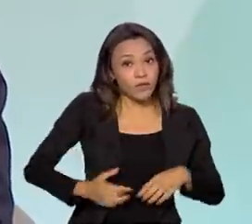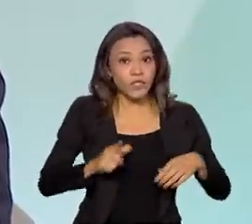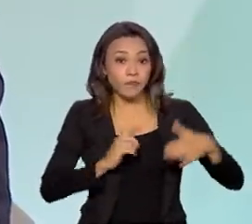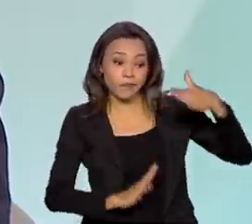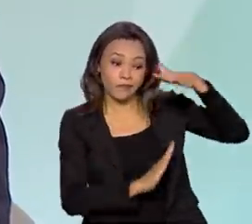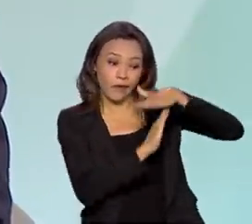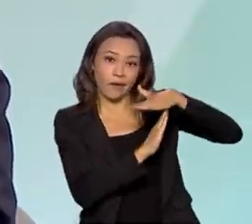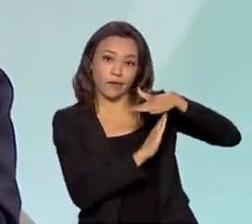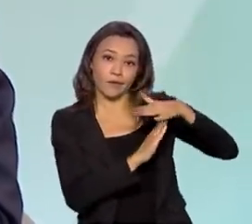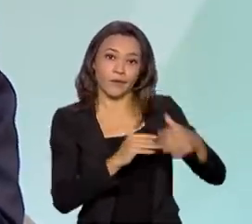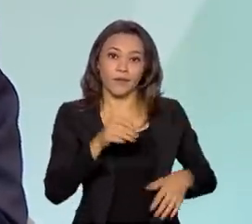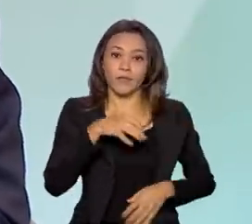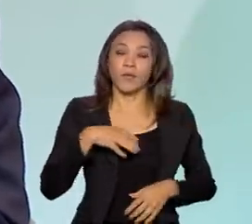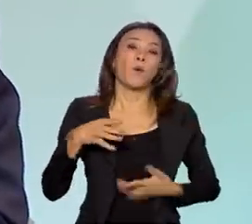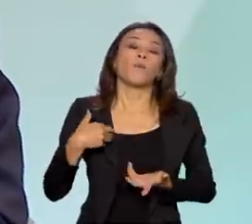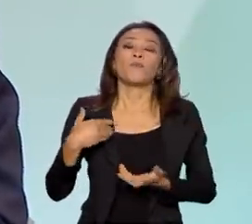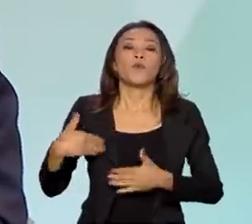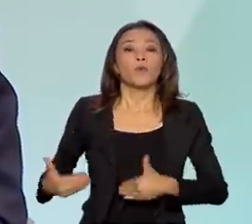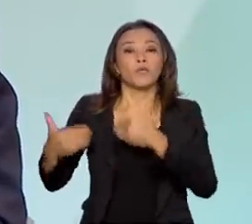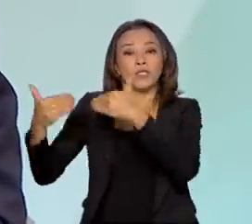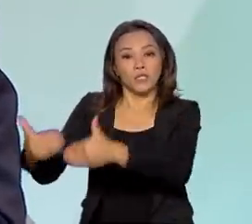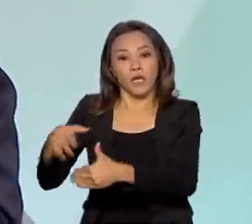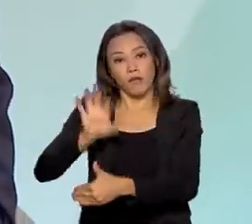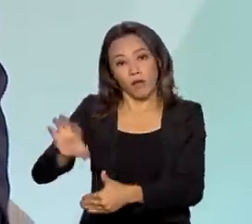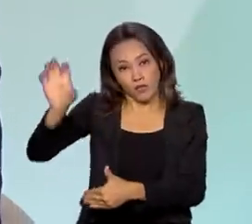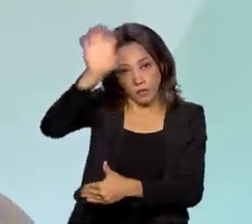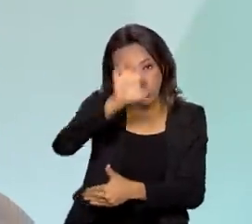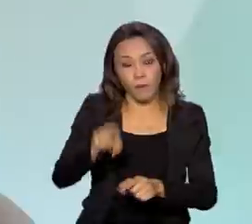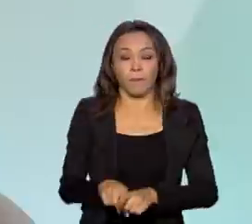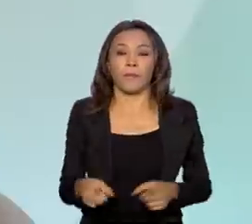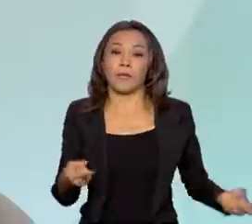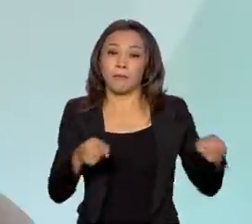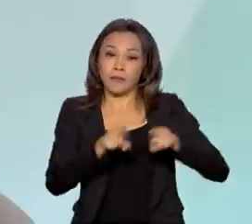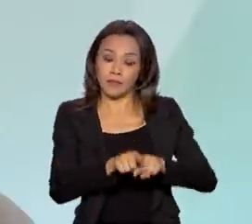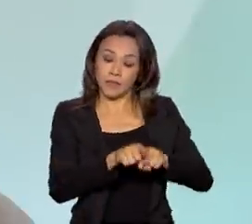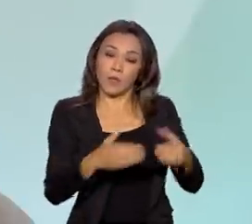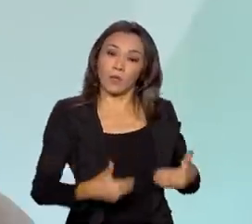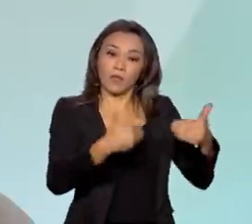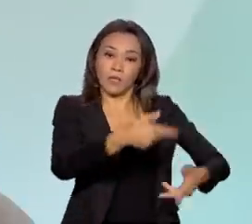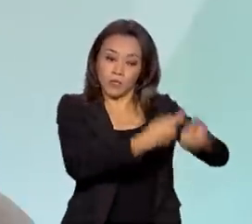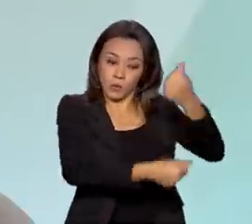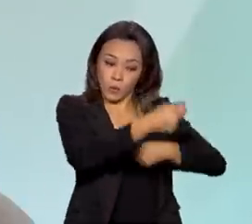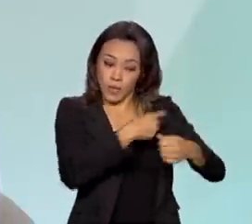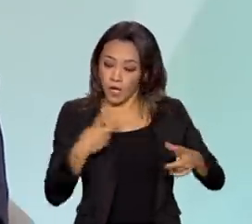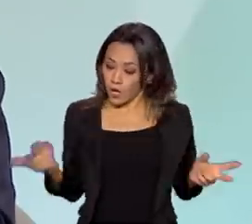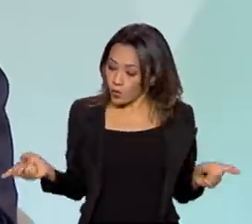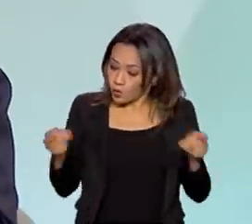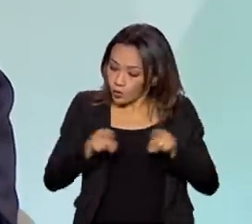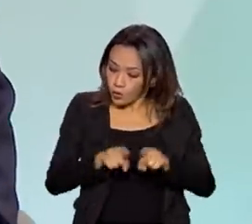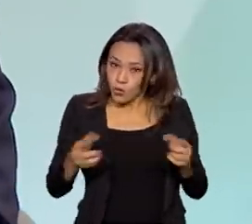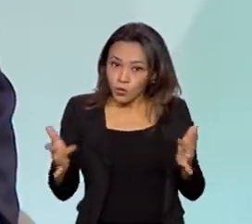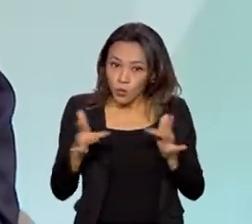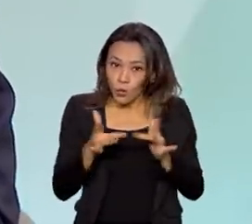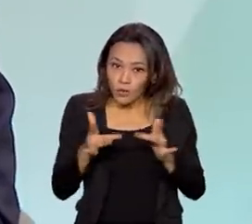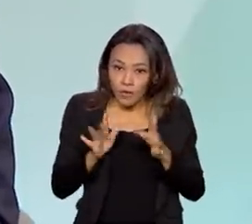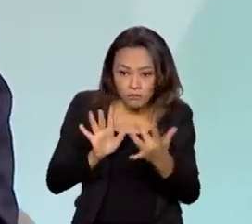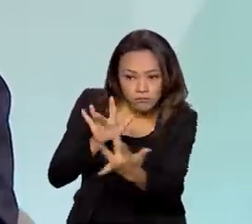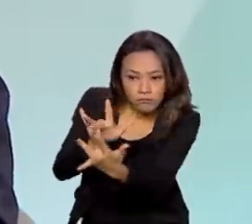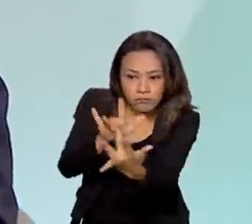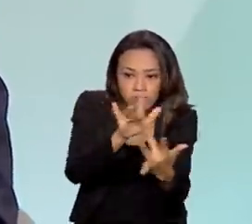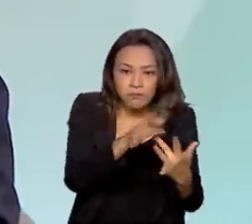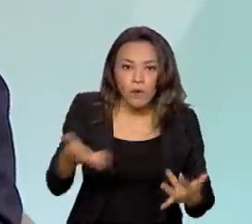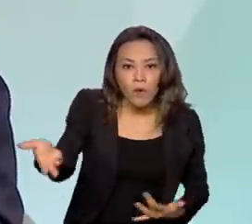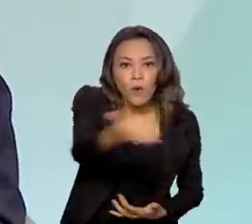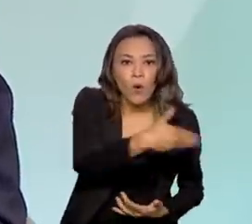Ministério do Desenvolvimento Regional, em parceria com o Ministério da Economia, nós entramos em contato com os agentes financeiros, uma negociação